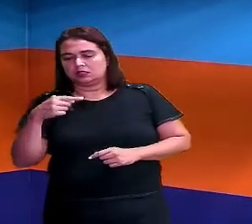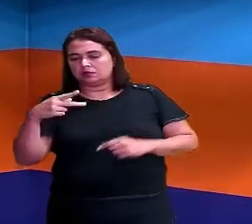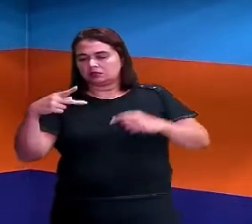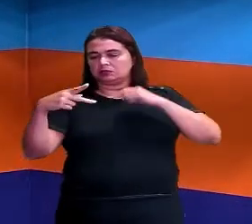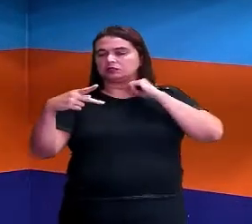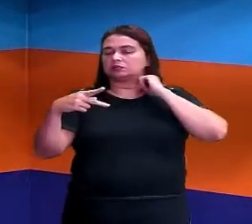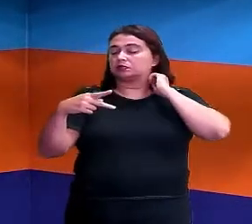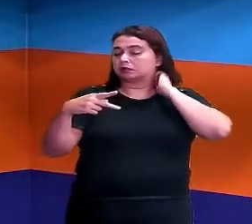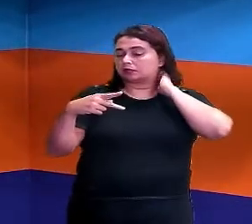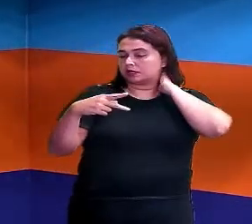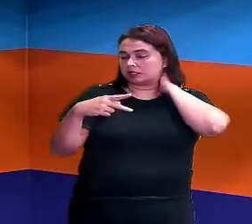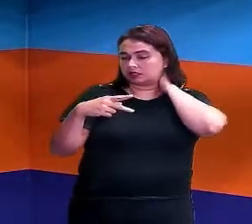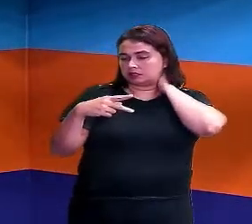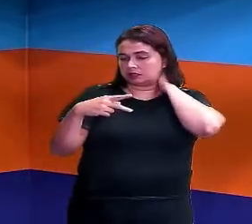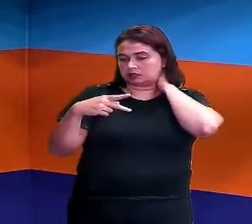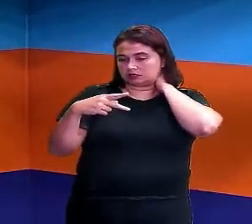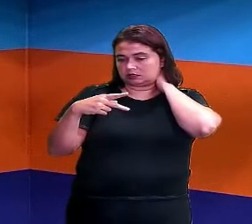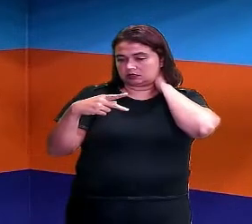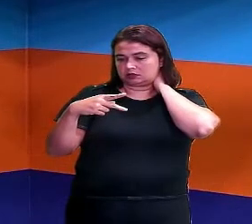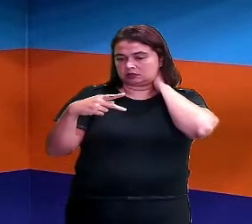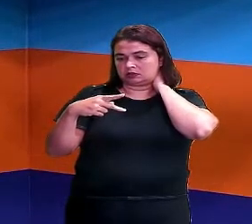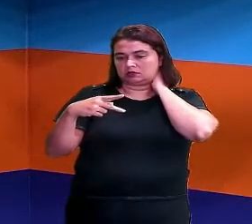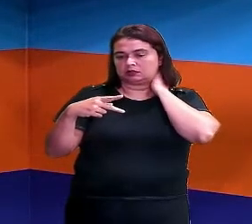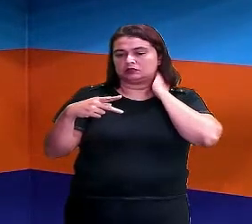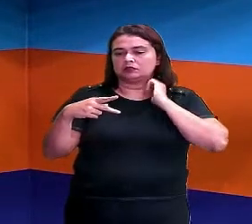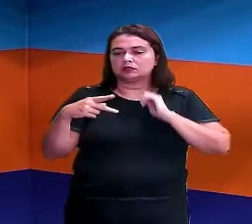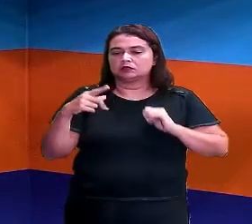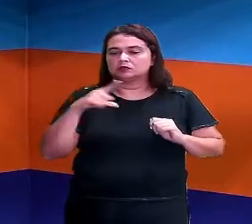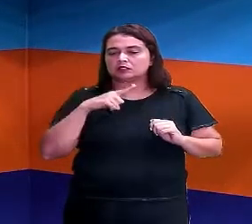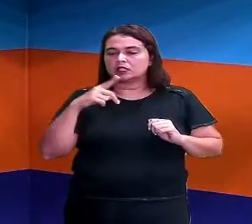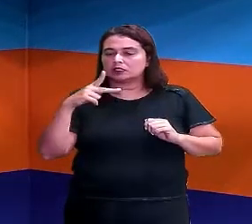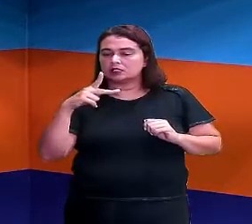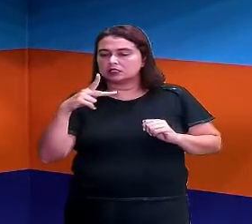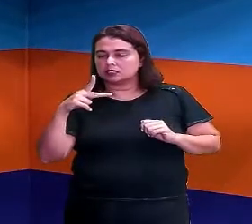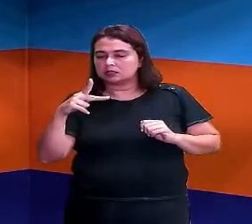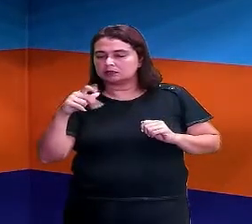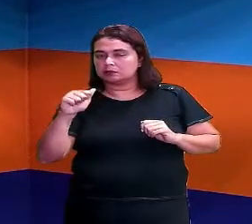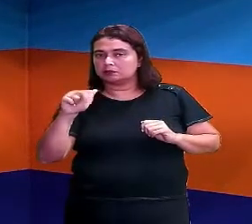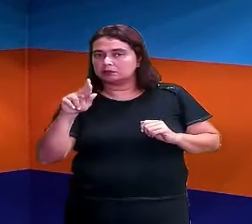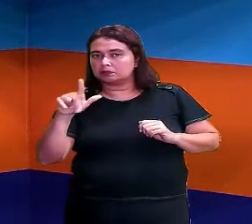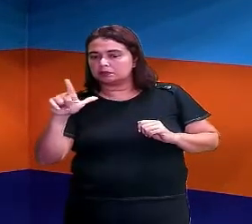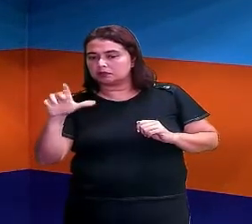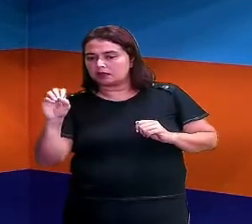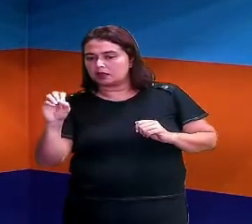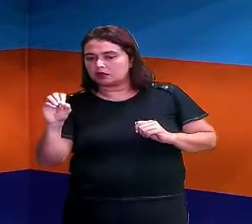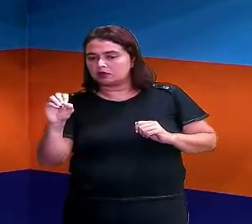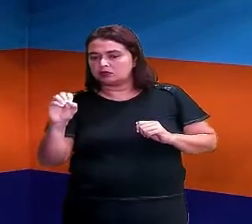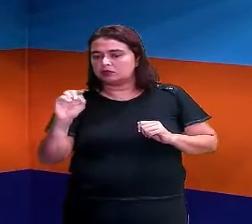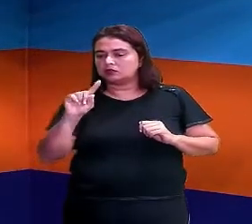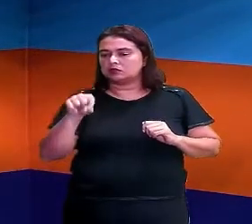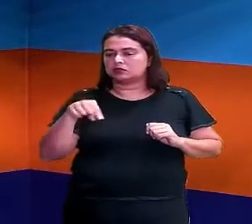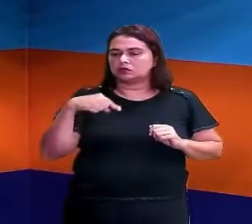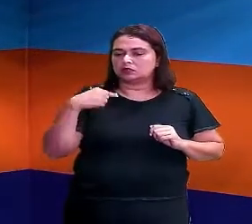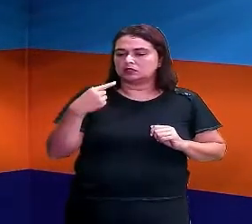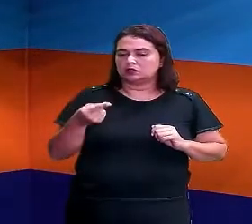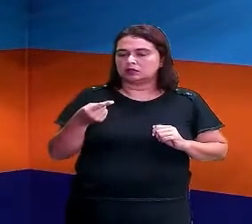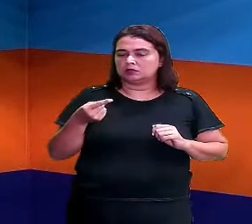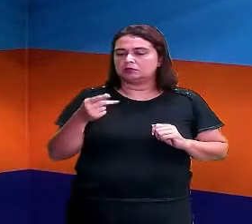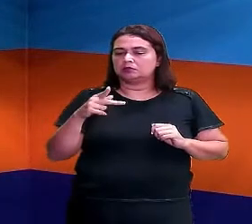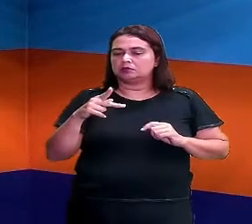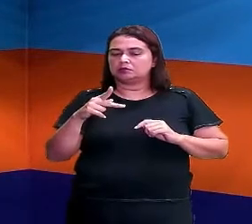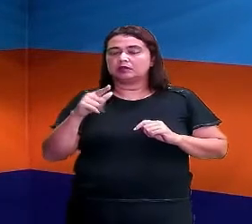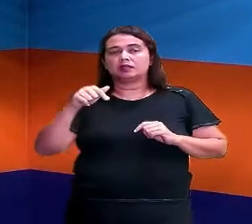P. Então, temos o Paulo com P. Então, Paulo vem para cá. Aí, depois do P é o